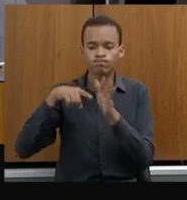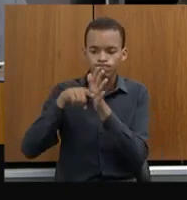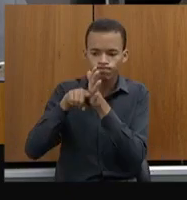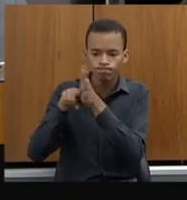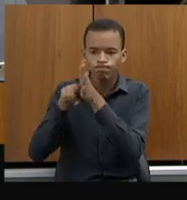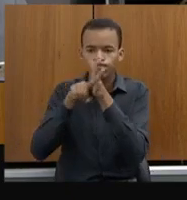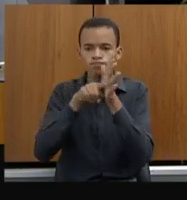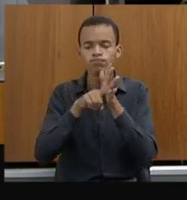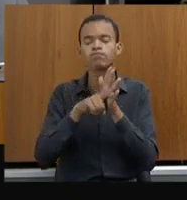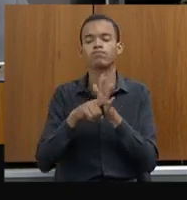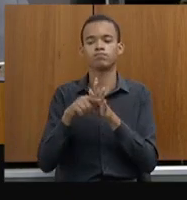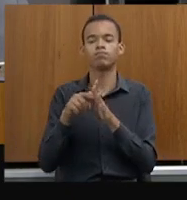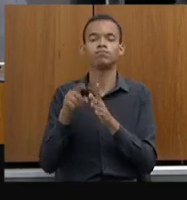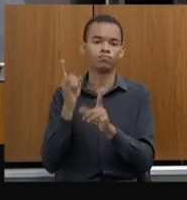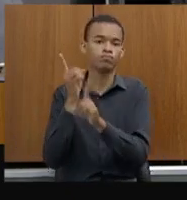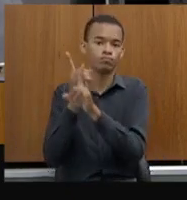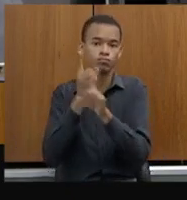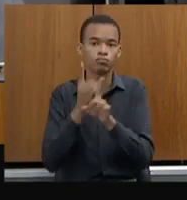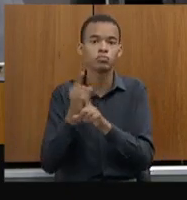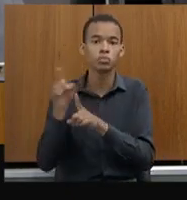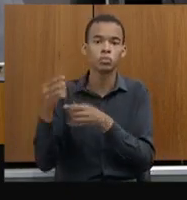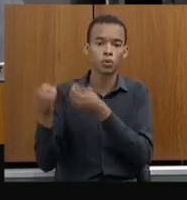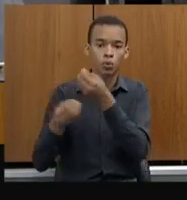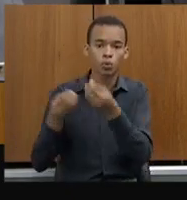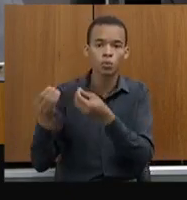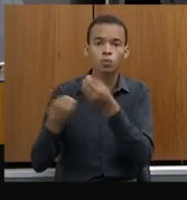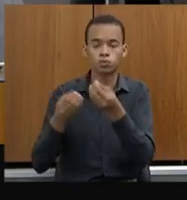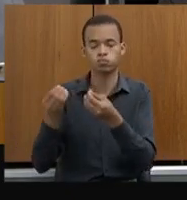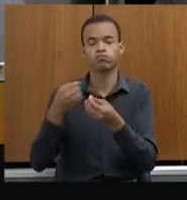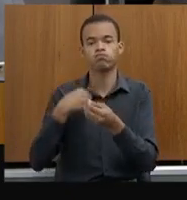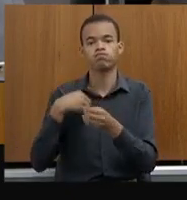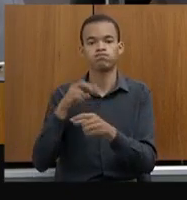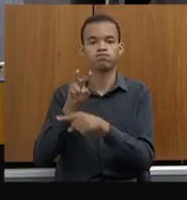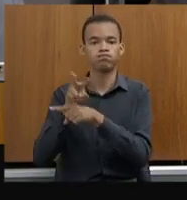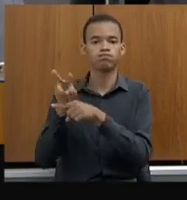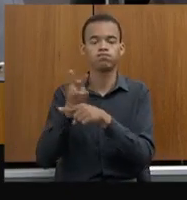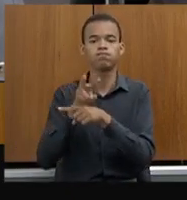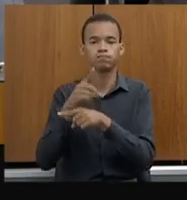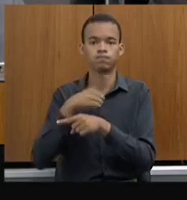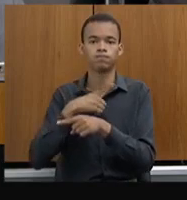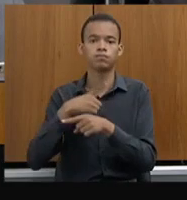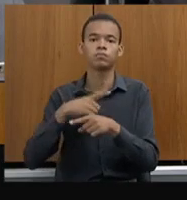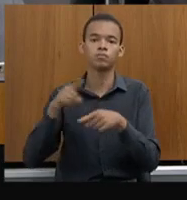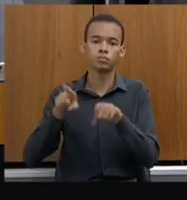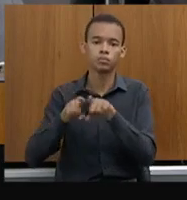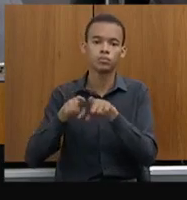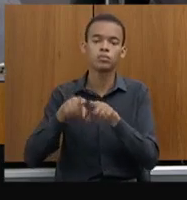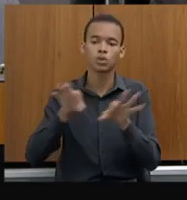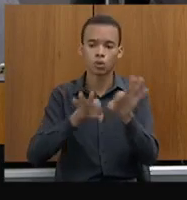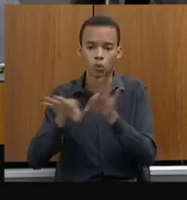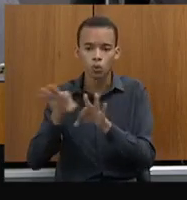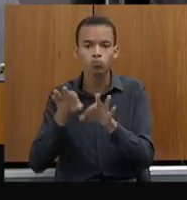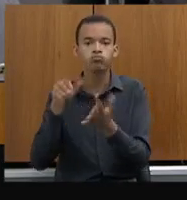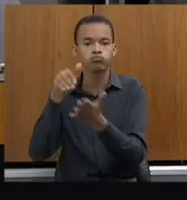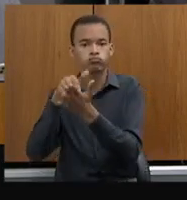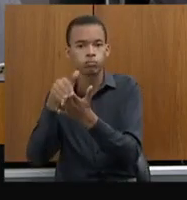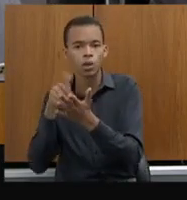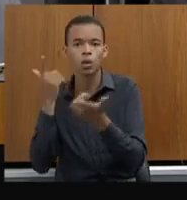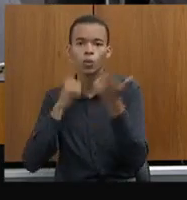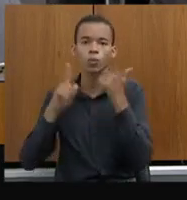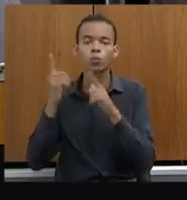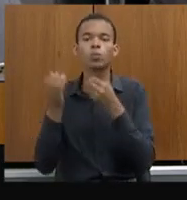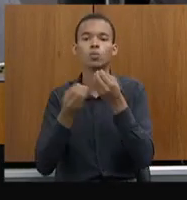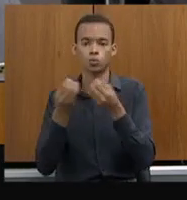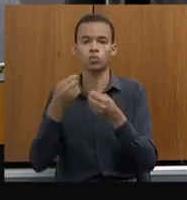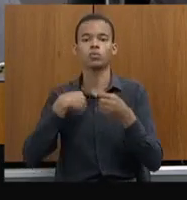por tipo de procedimento e conclusão, e os senhores estão convidados da minha sala